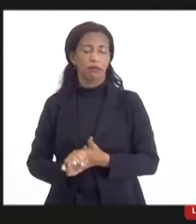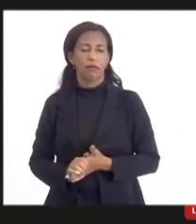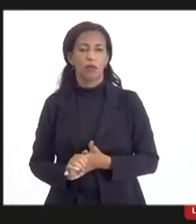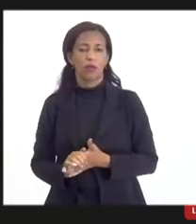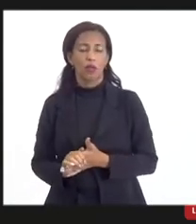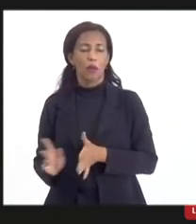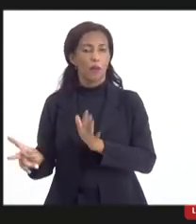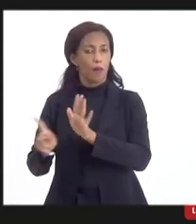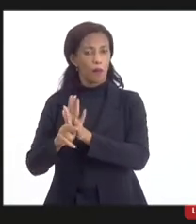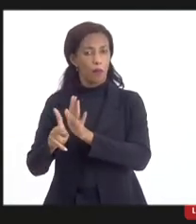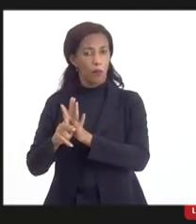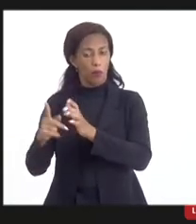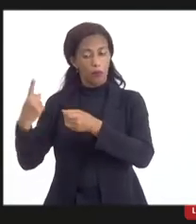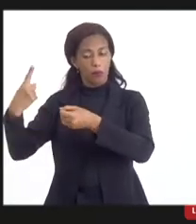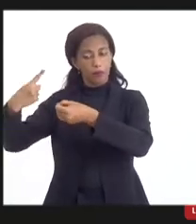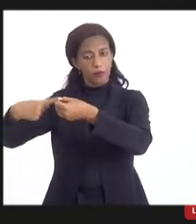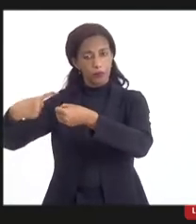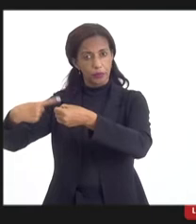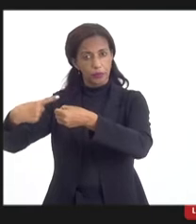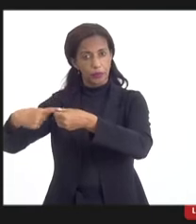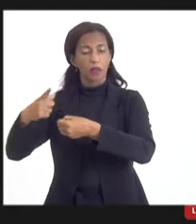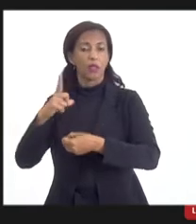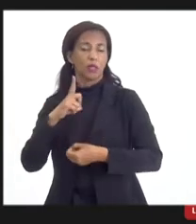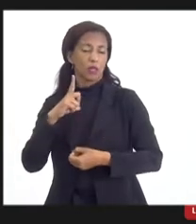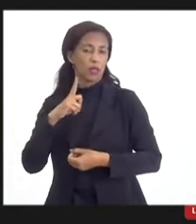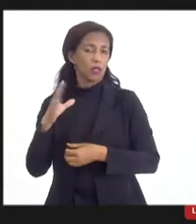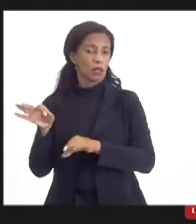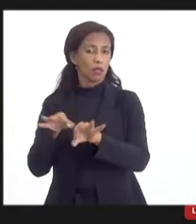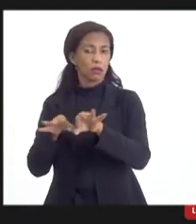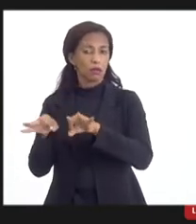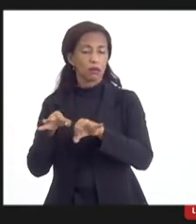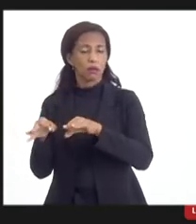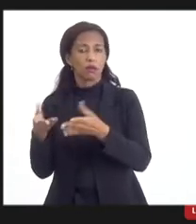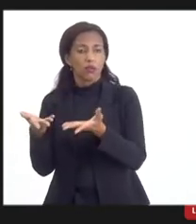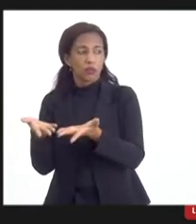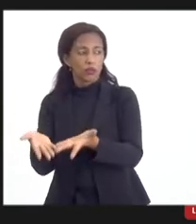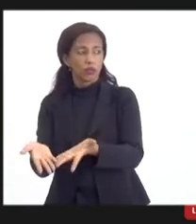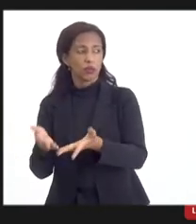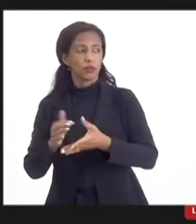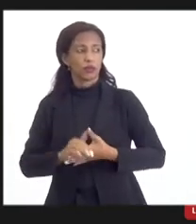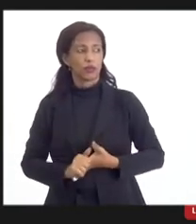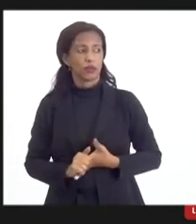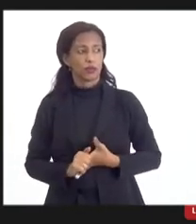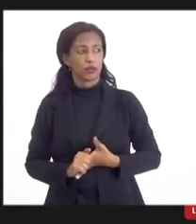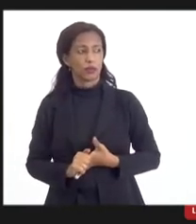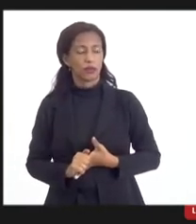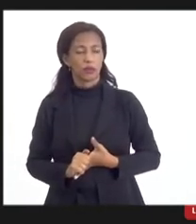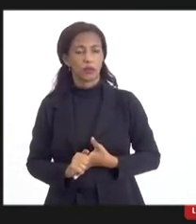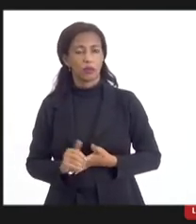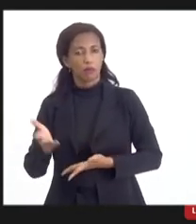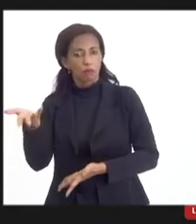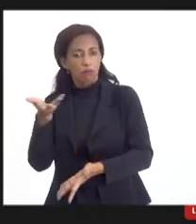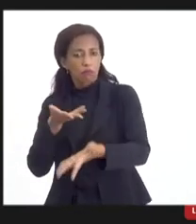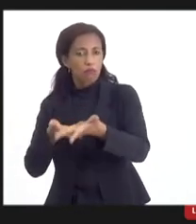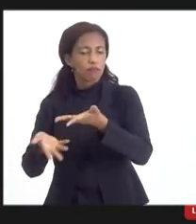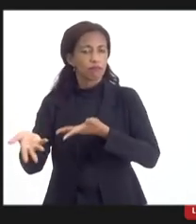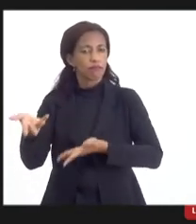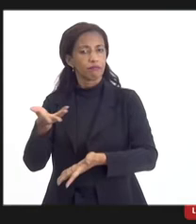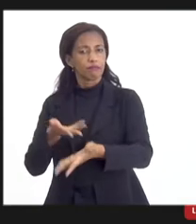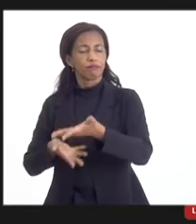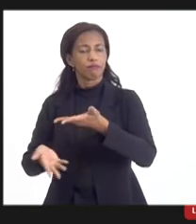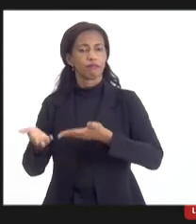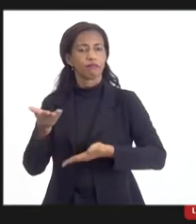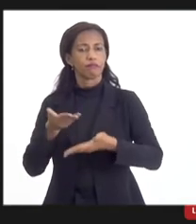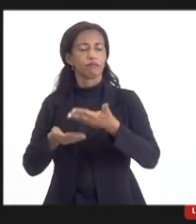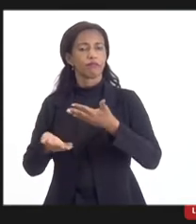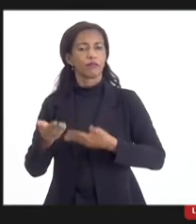municípios, que têm essa condição de estarem promovendo esse desenvolvimento. Não